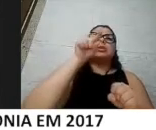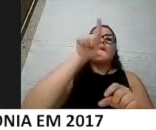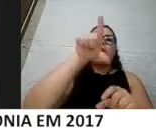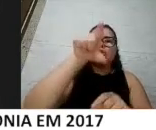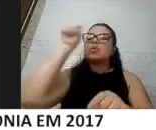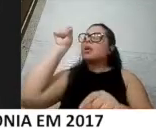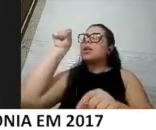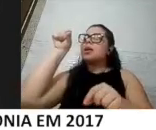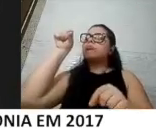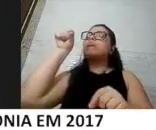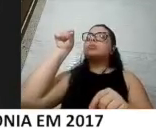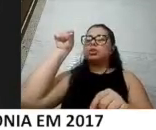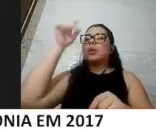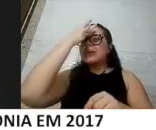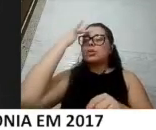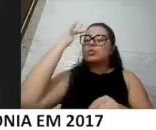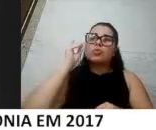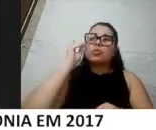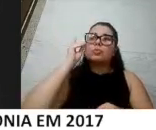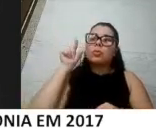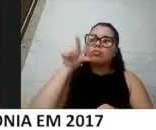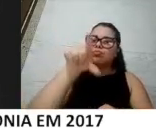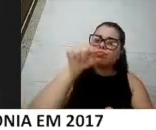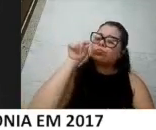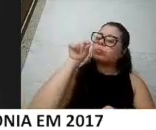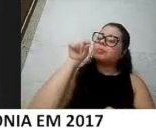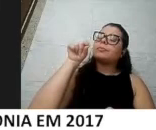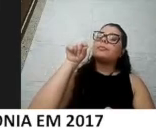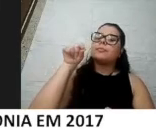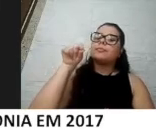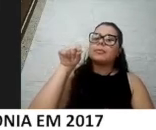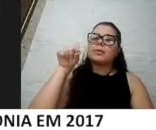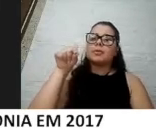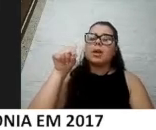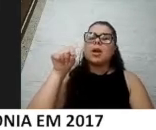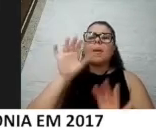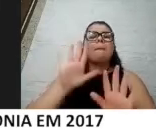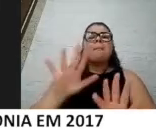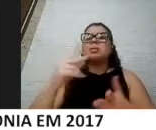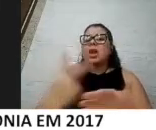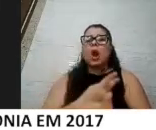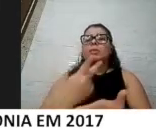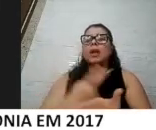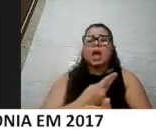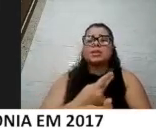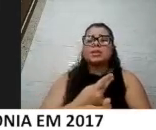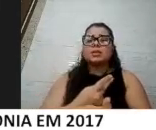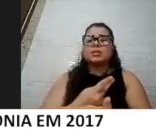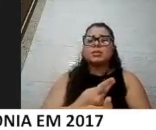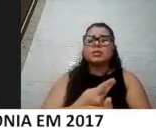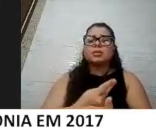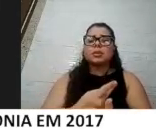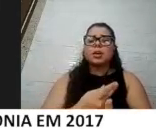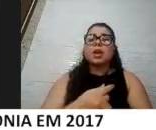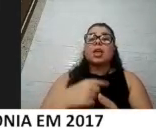de pessoas com síndrome de Down no estado de São Paulo, por exemplo. Mas o que aconteceu? Há cerca de dois meses eu